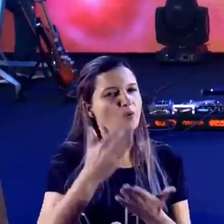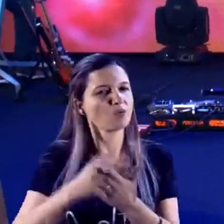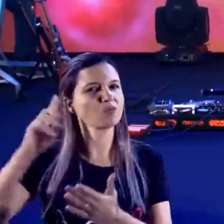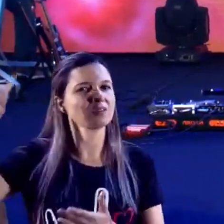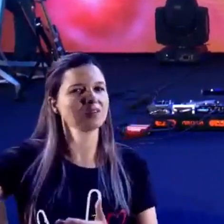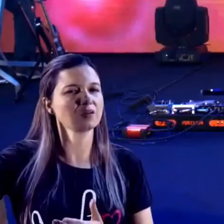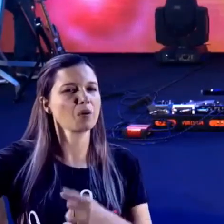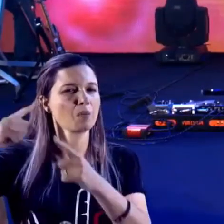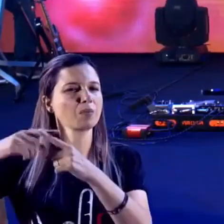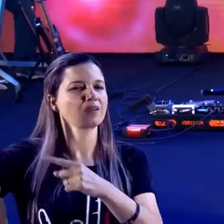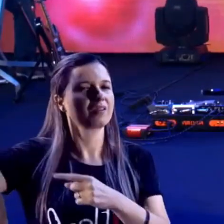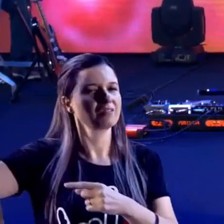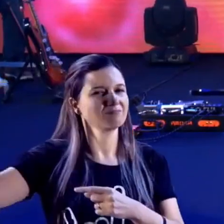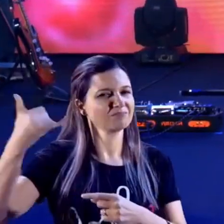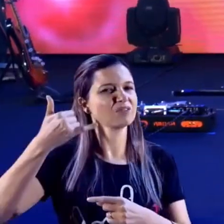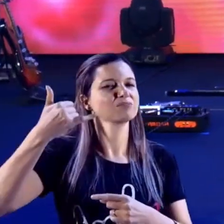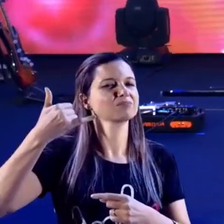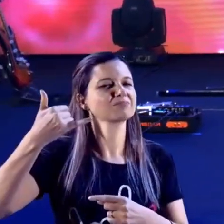voltar ao normal.